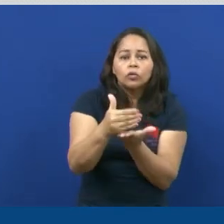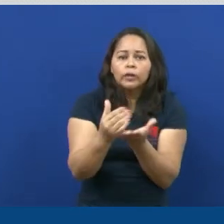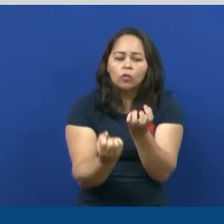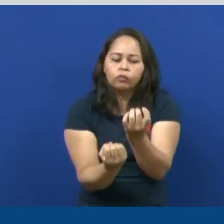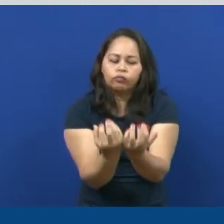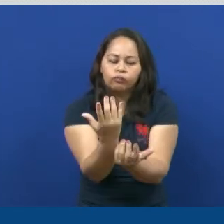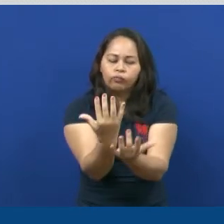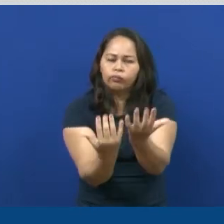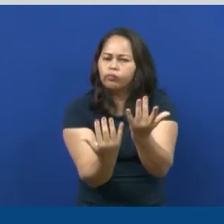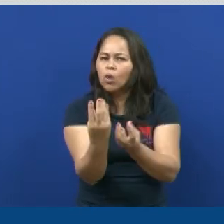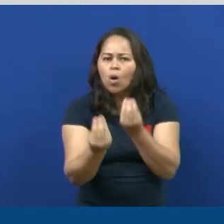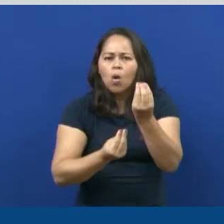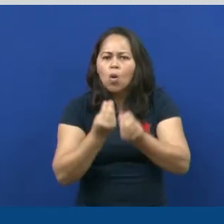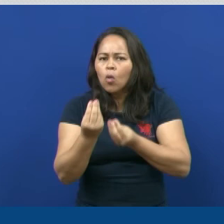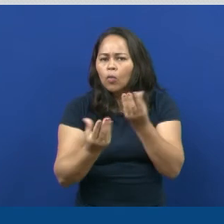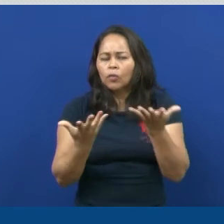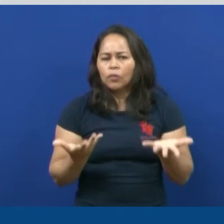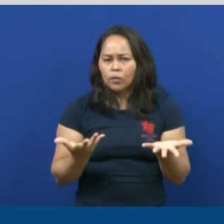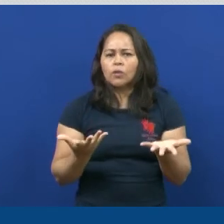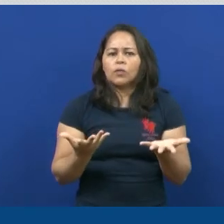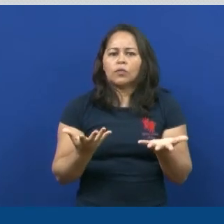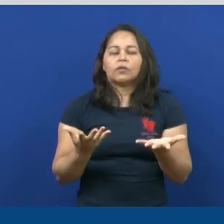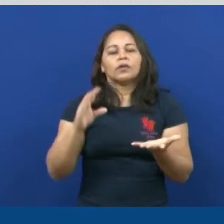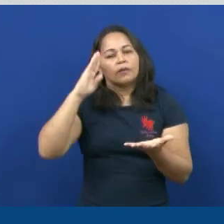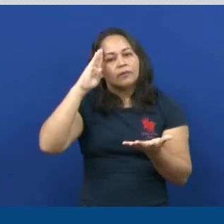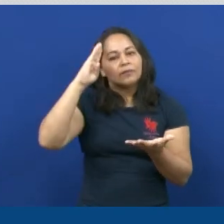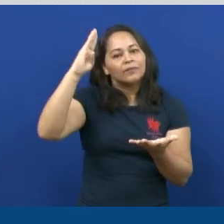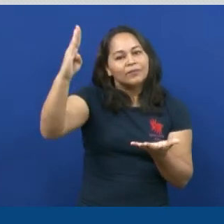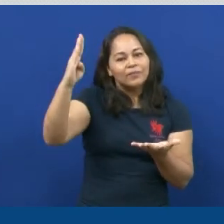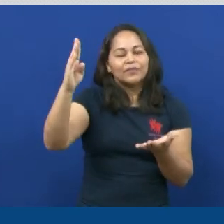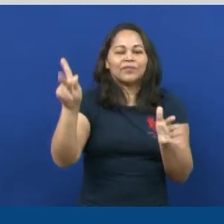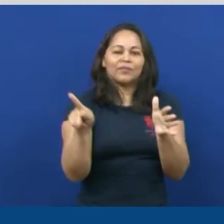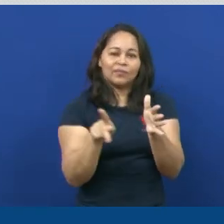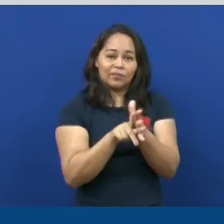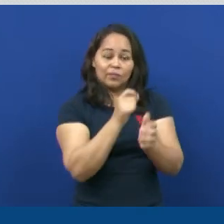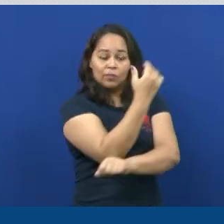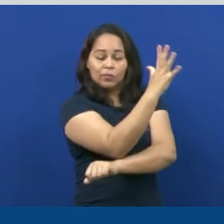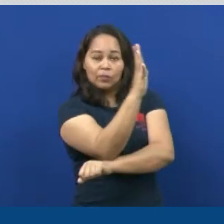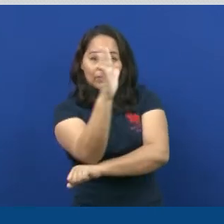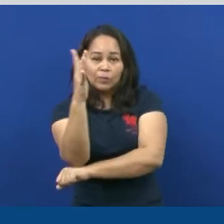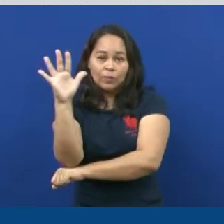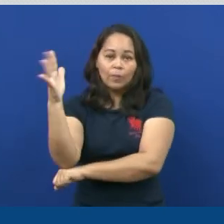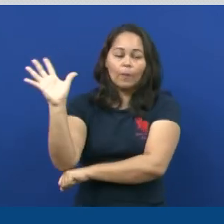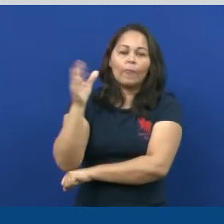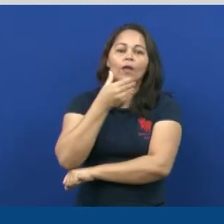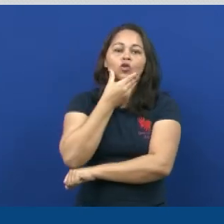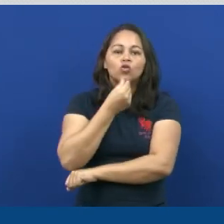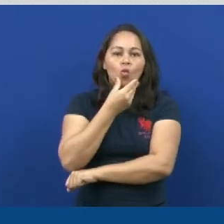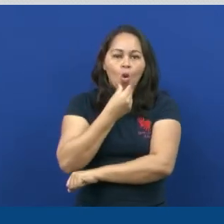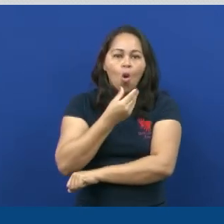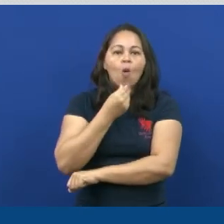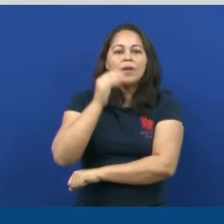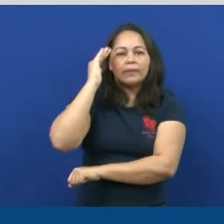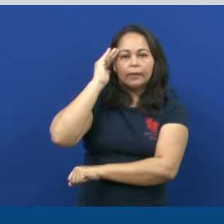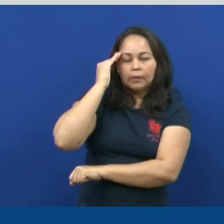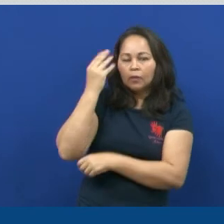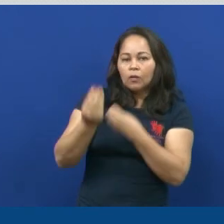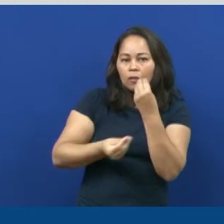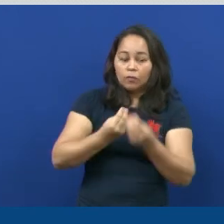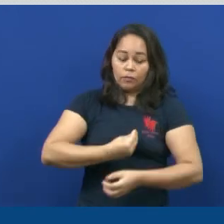fogo, né? Ele é fundamental nesse processo de apropriação da natureza, de ressignificar aí para a sua